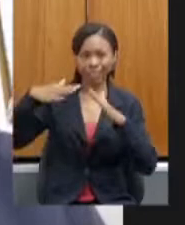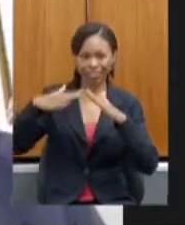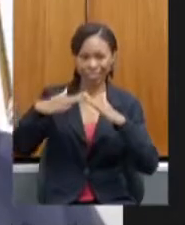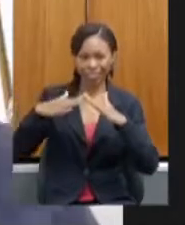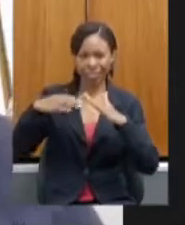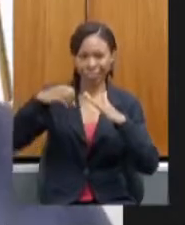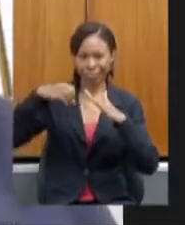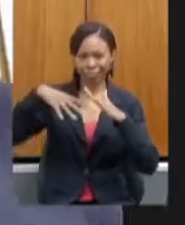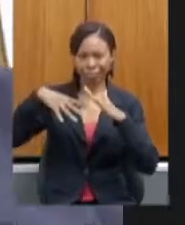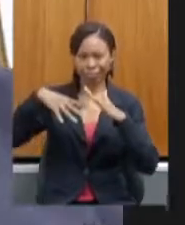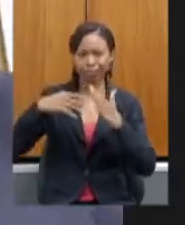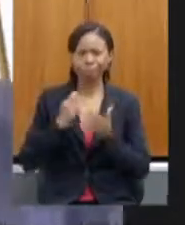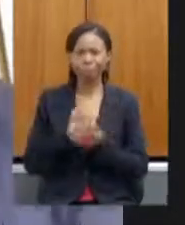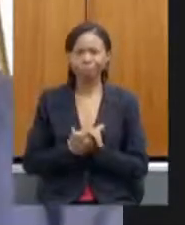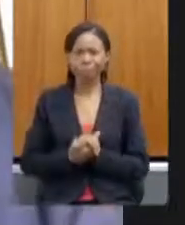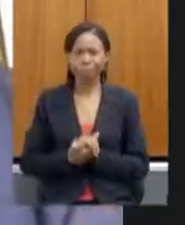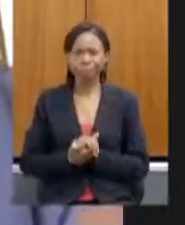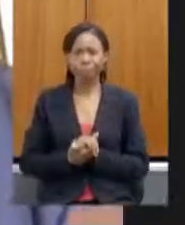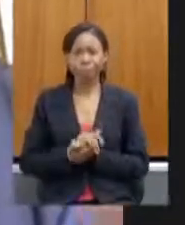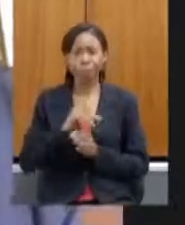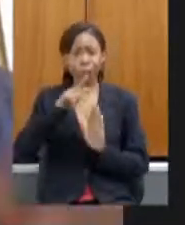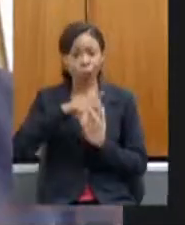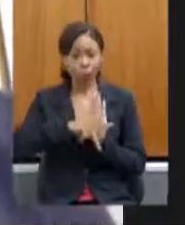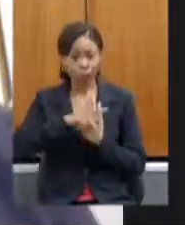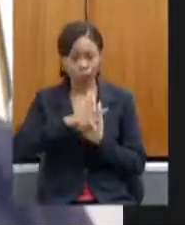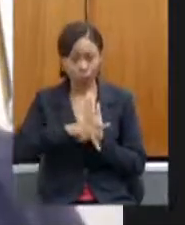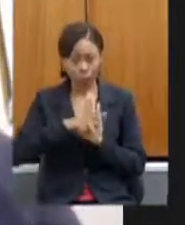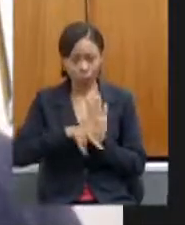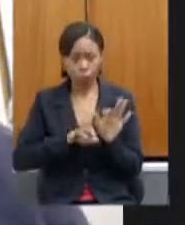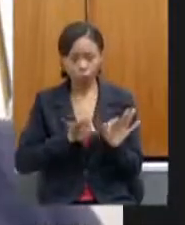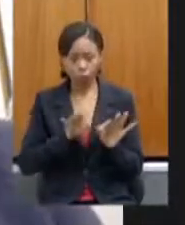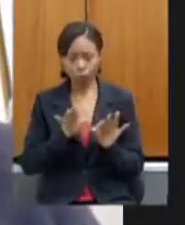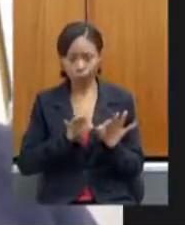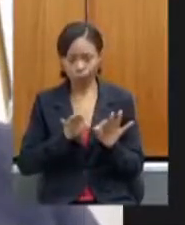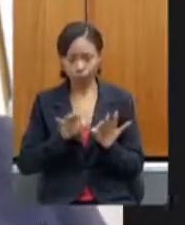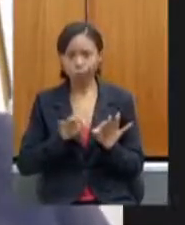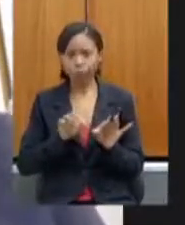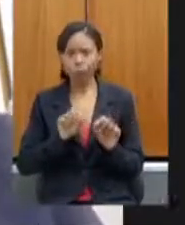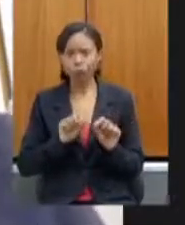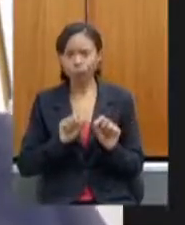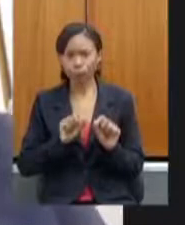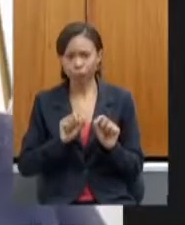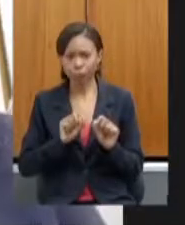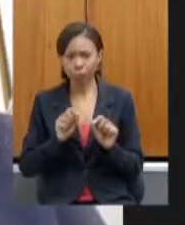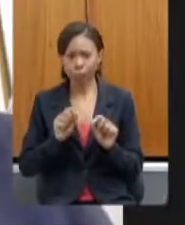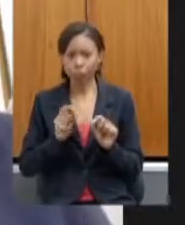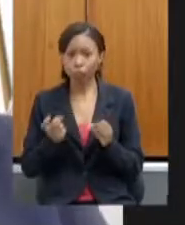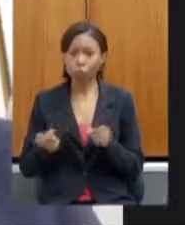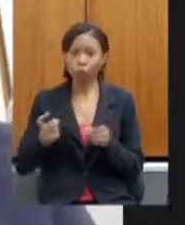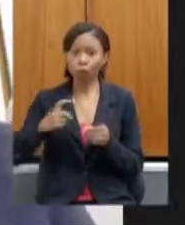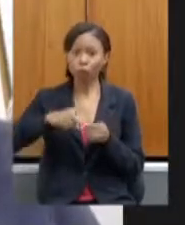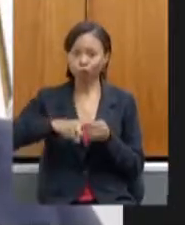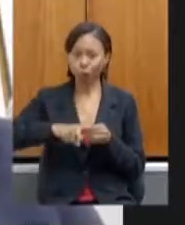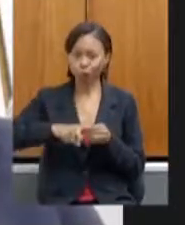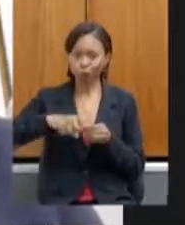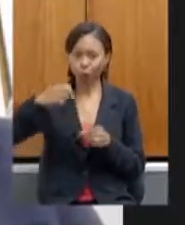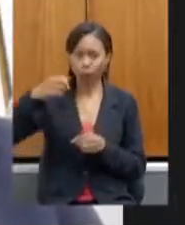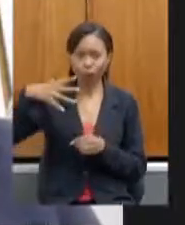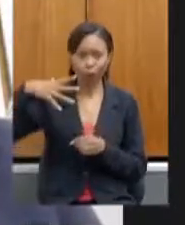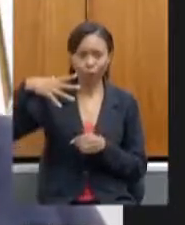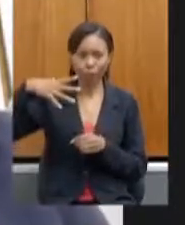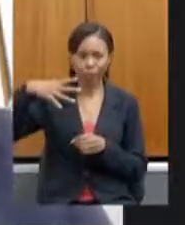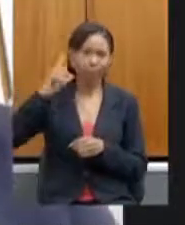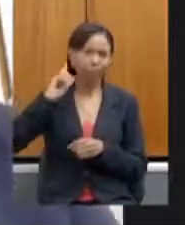lançou um programa que é um programa de volta ao programa Luz de Minas incluindo